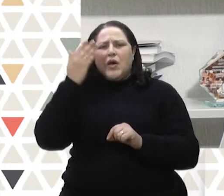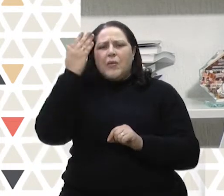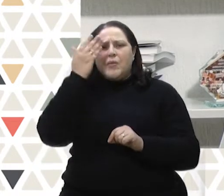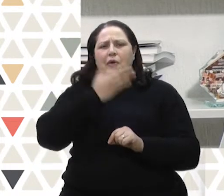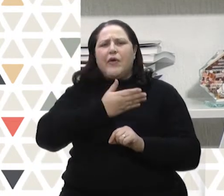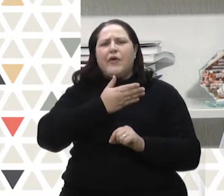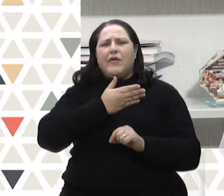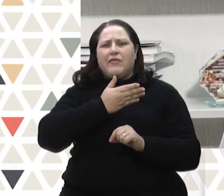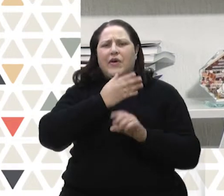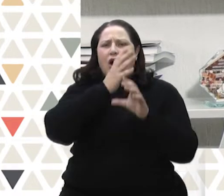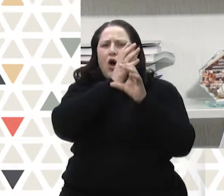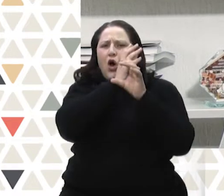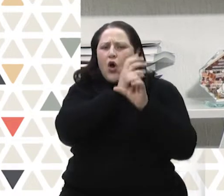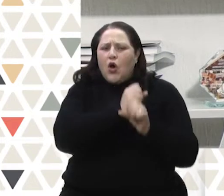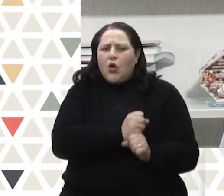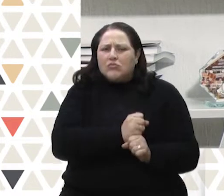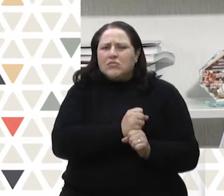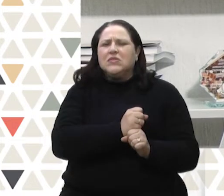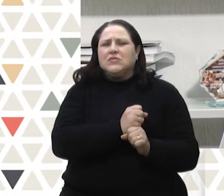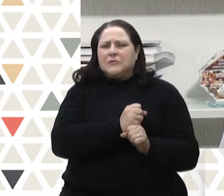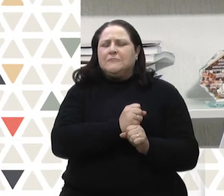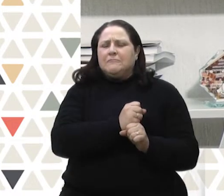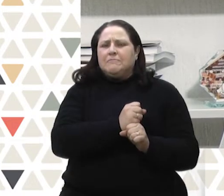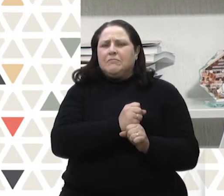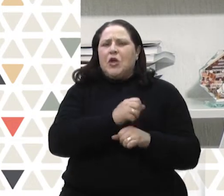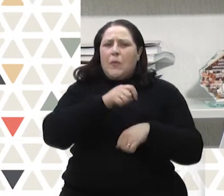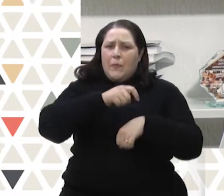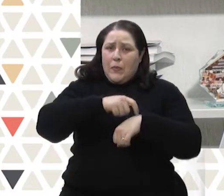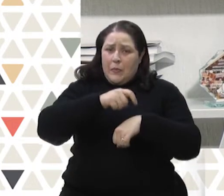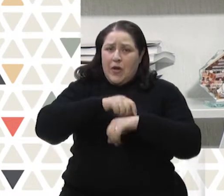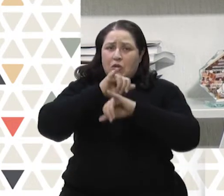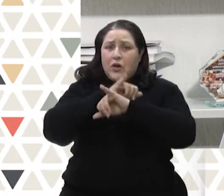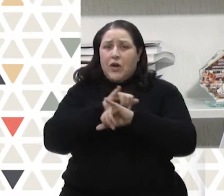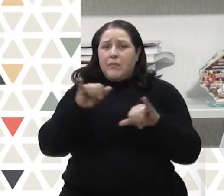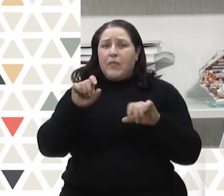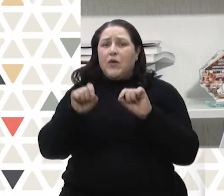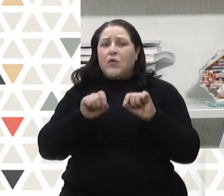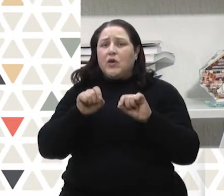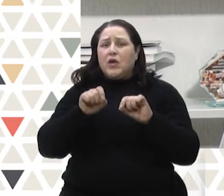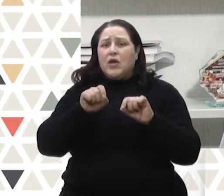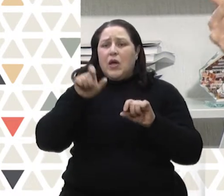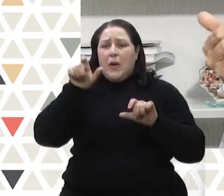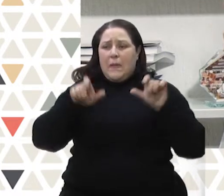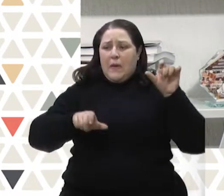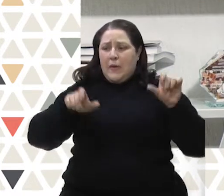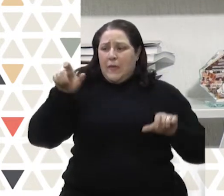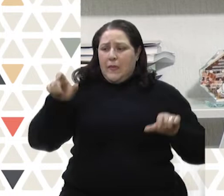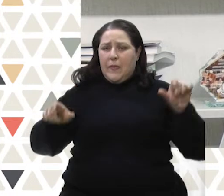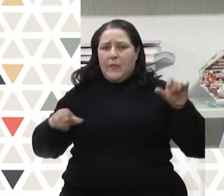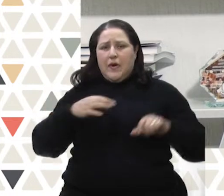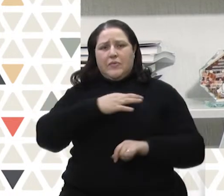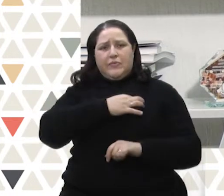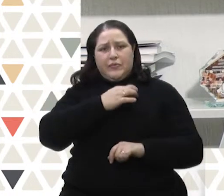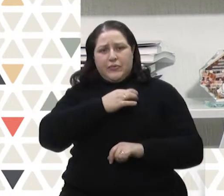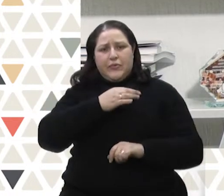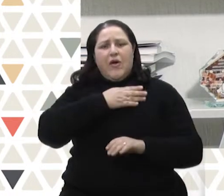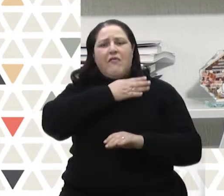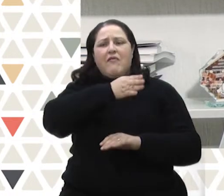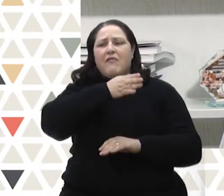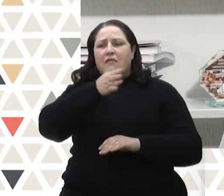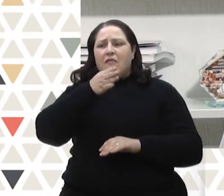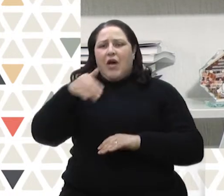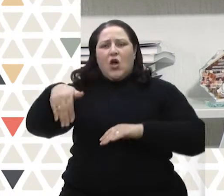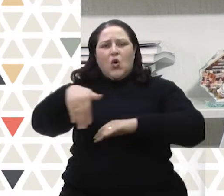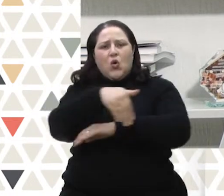de prestação de contas. No momento que nós falamos em campanha, nós estamos falando de candidatos e partidos indo à rua